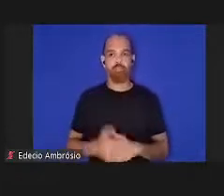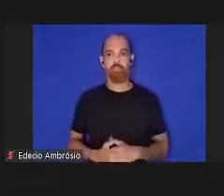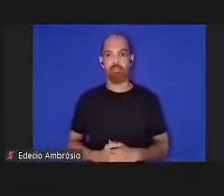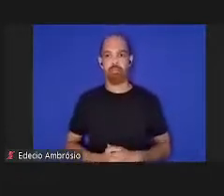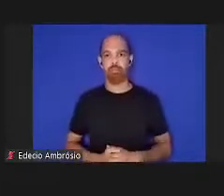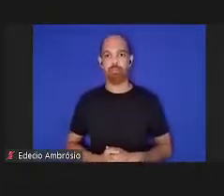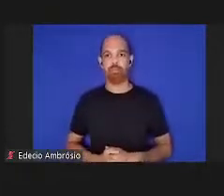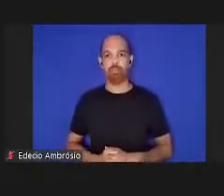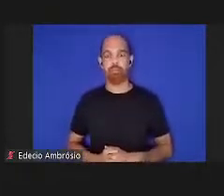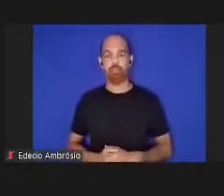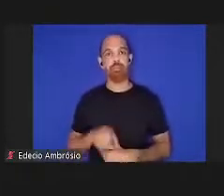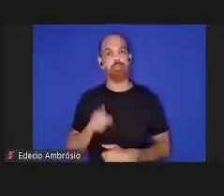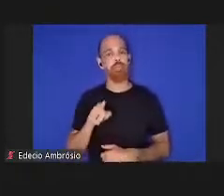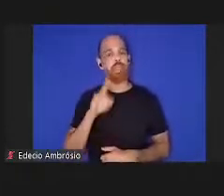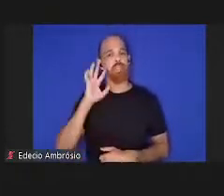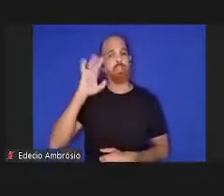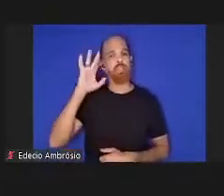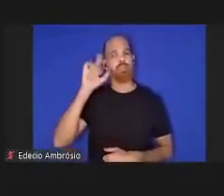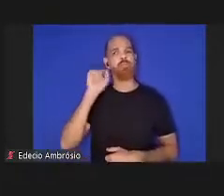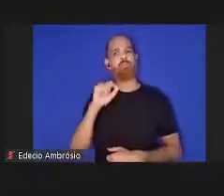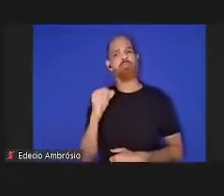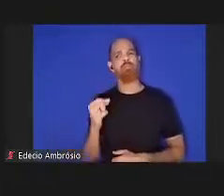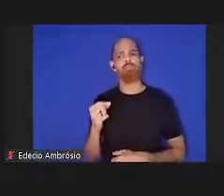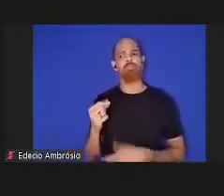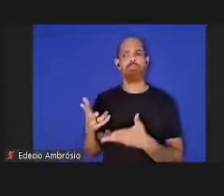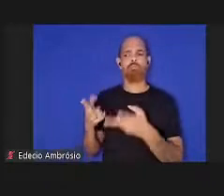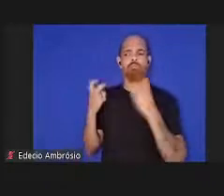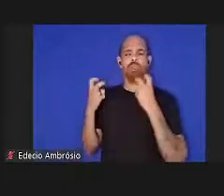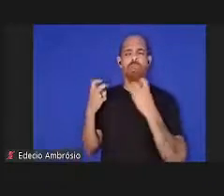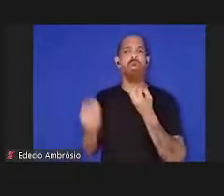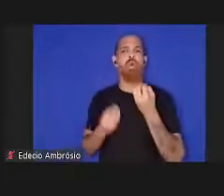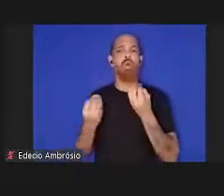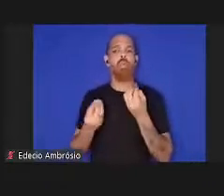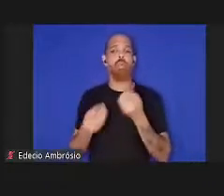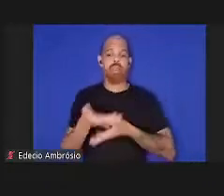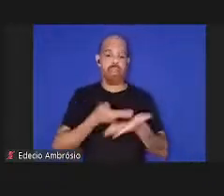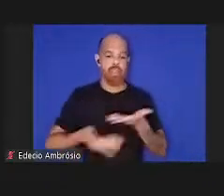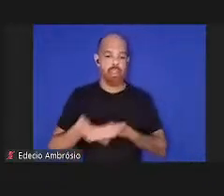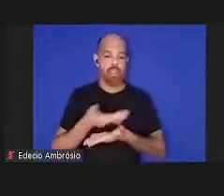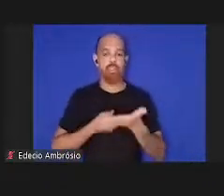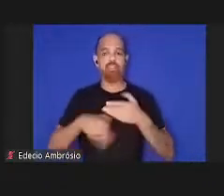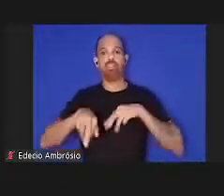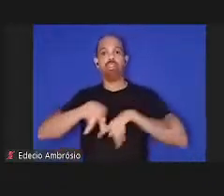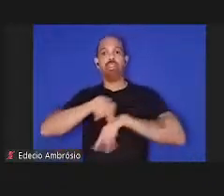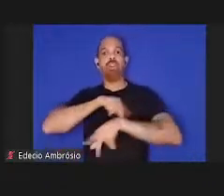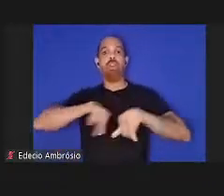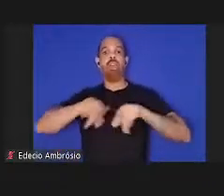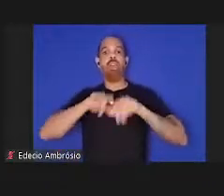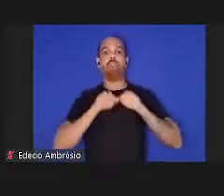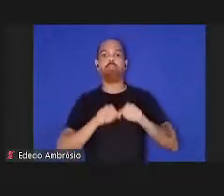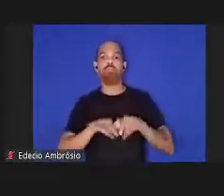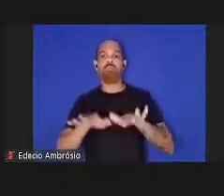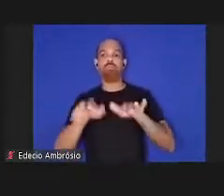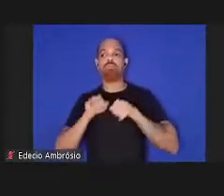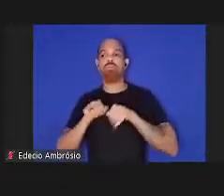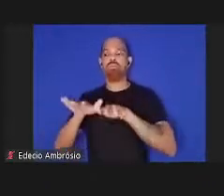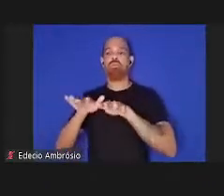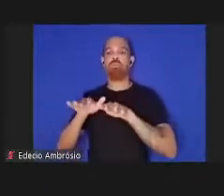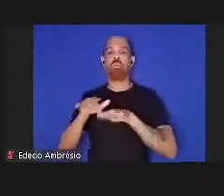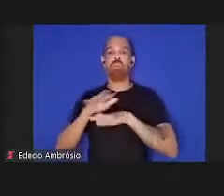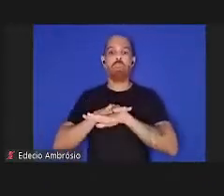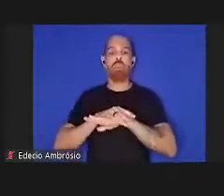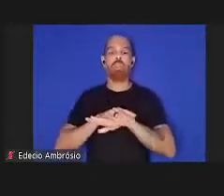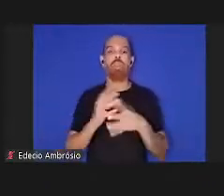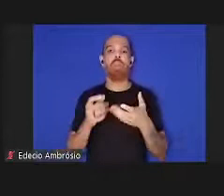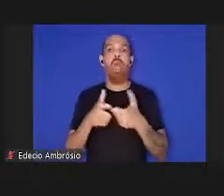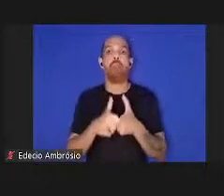teoria mais notável são as suas previsões sobre como as interações entre diferentes epidemias amplificam a carga da doença